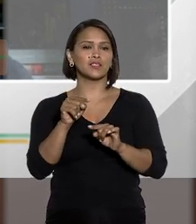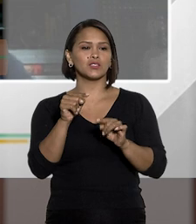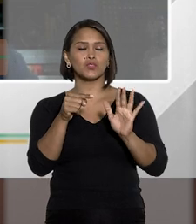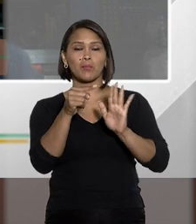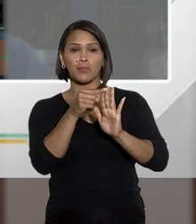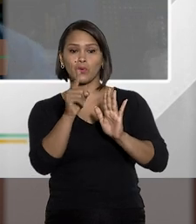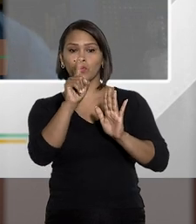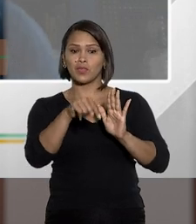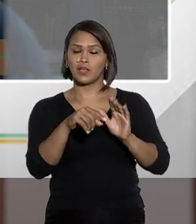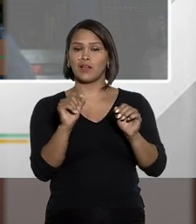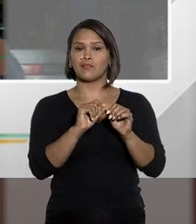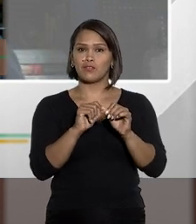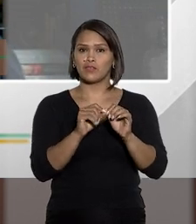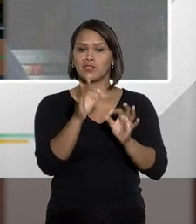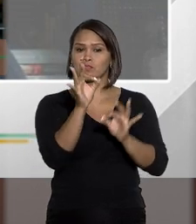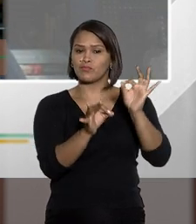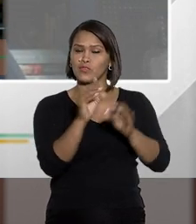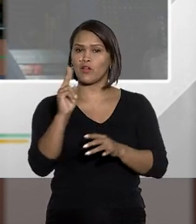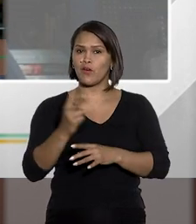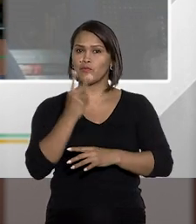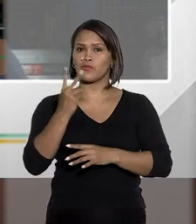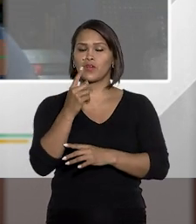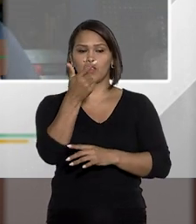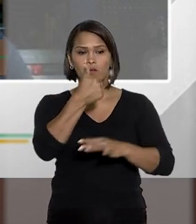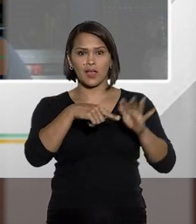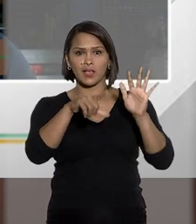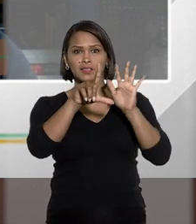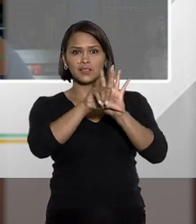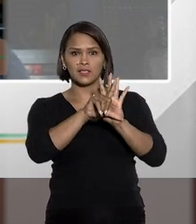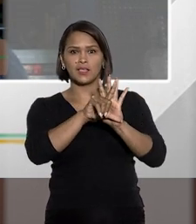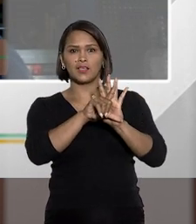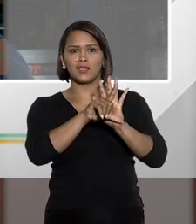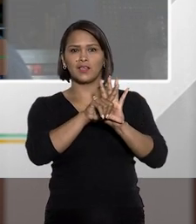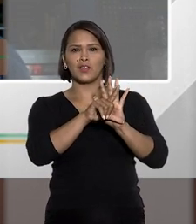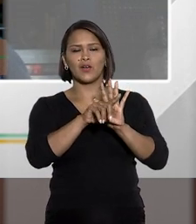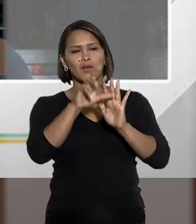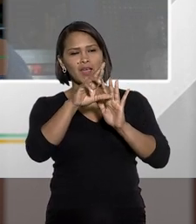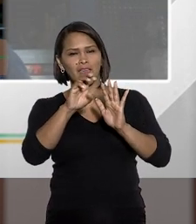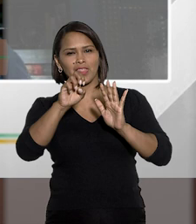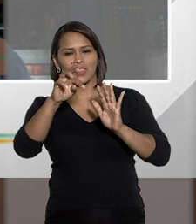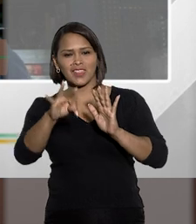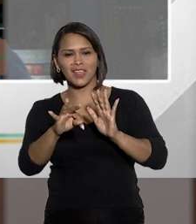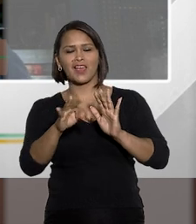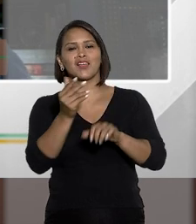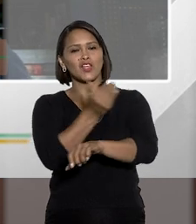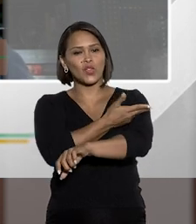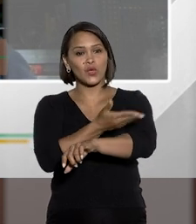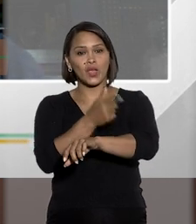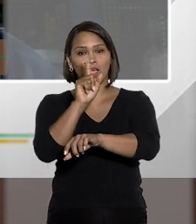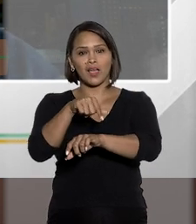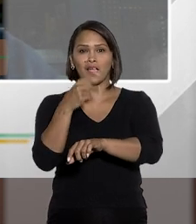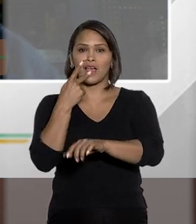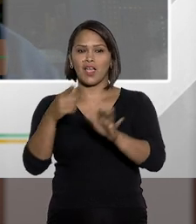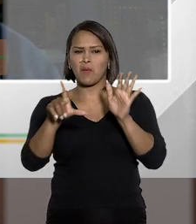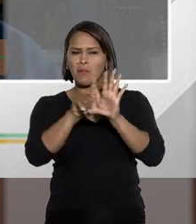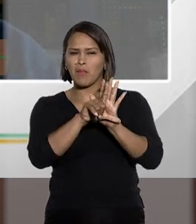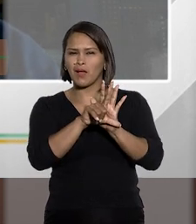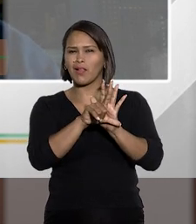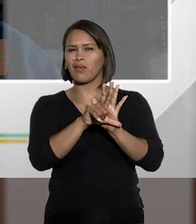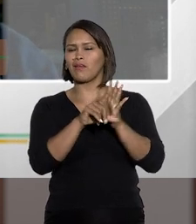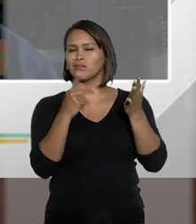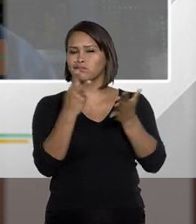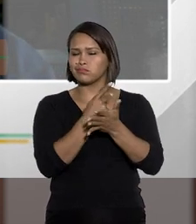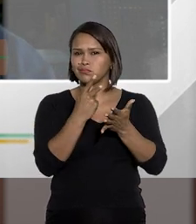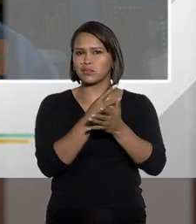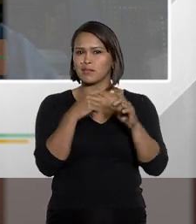esclareço o seguinte, e aqui eu vou fazer um juiz de valor. Esta lei, o Renato é muito polido, é muito educado, eu vou ser direto ao ponto, esta lei é uma lei